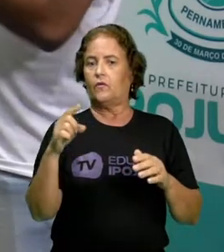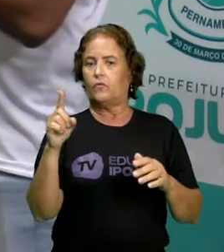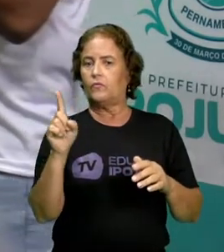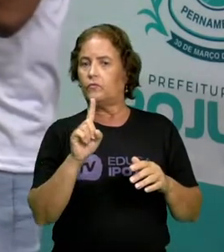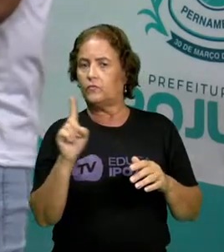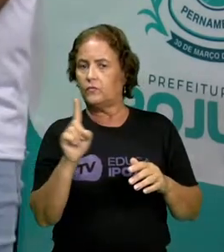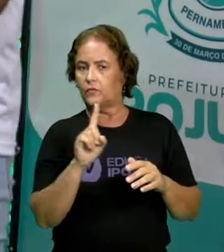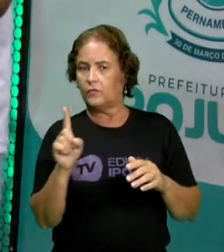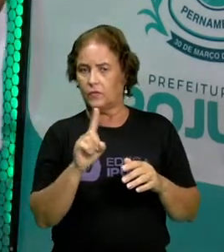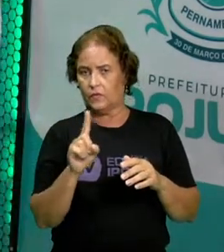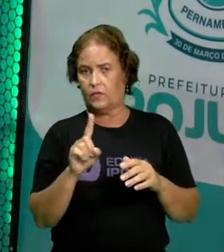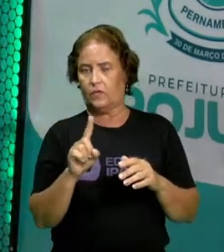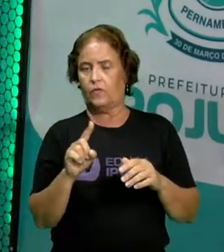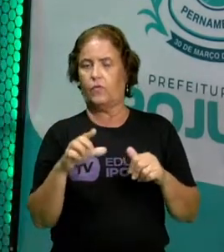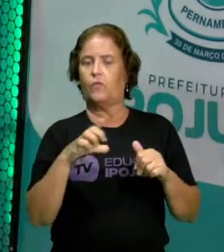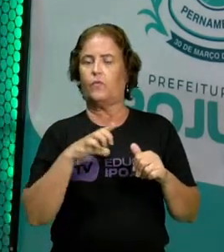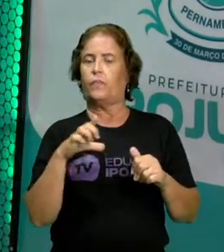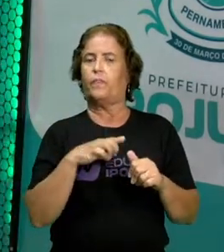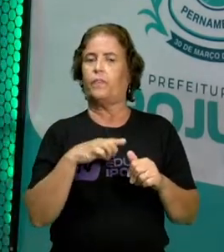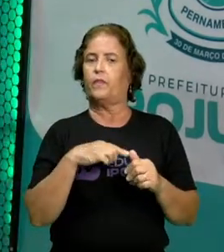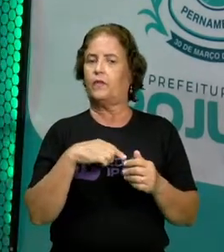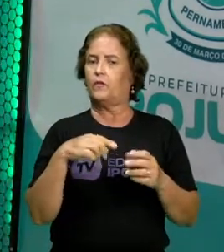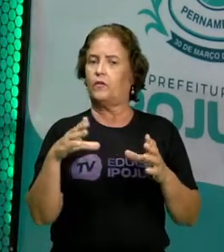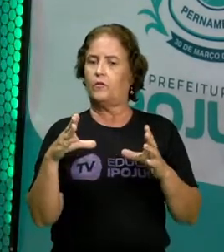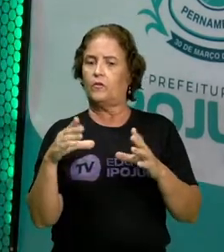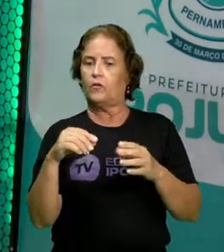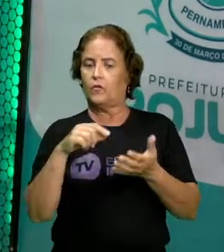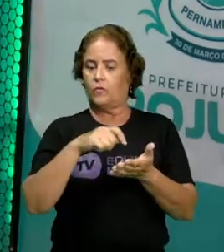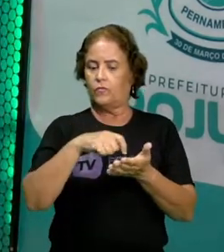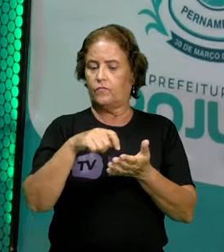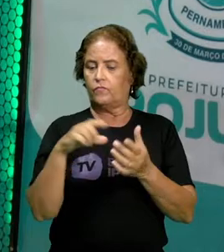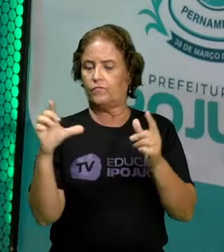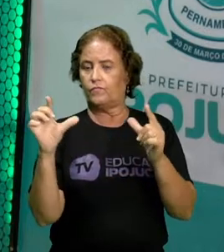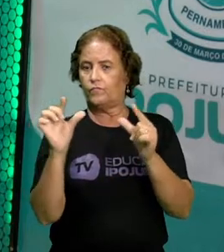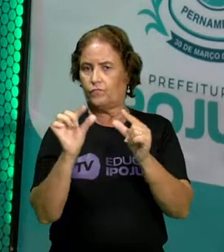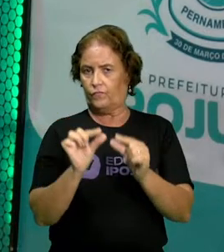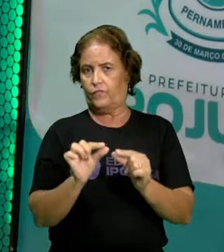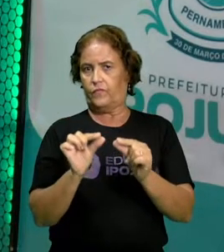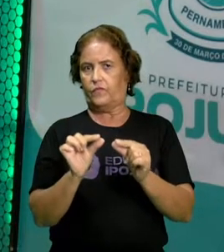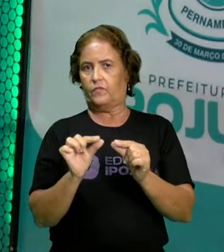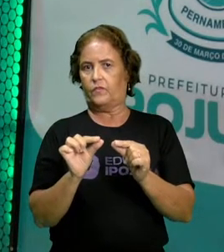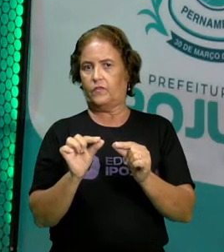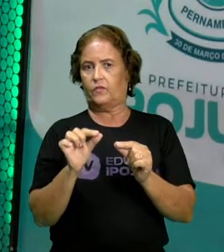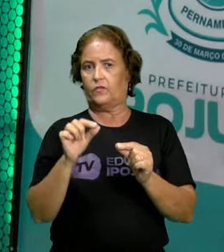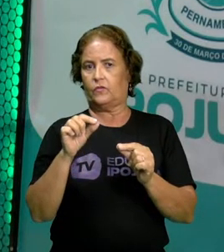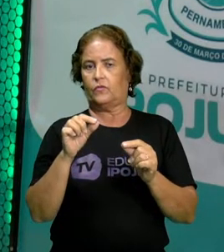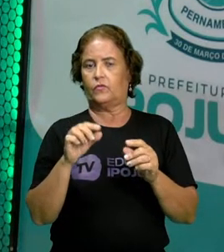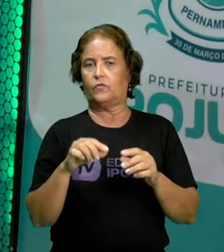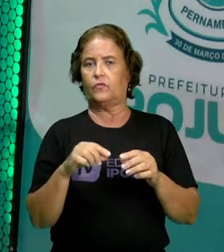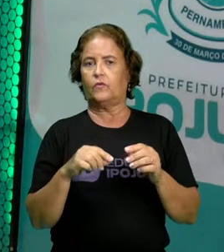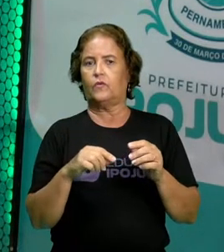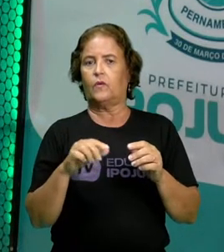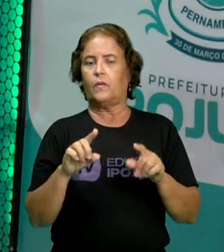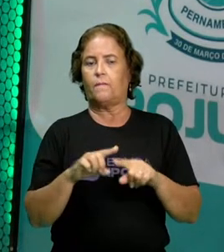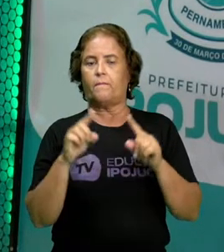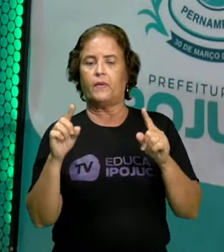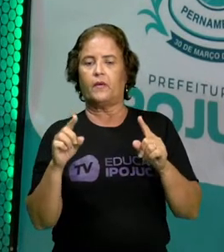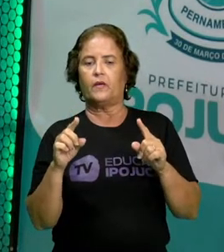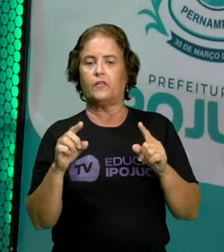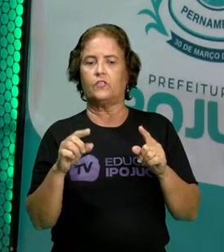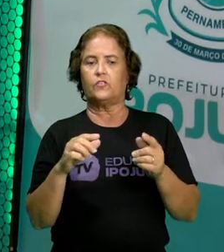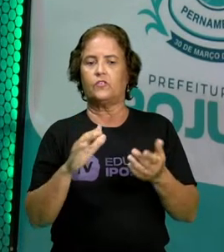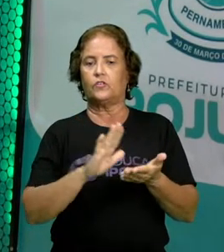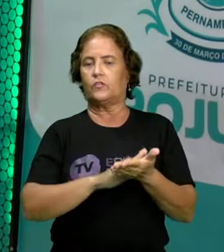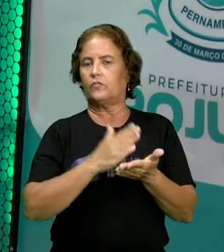Uma maneira abreviada de escrever, de falar, que seria o won't. A tradução não muda nada,